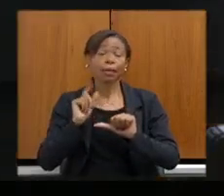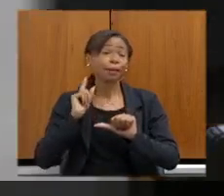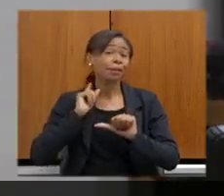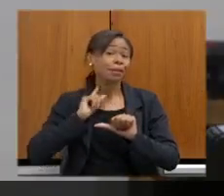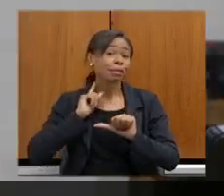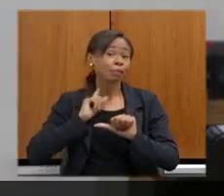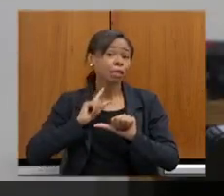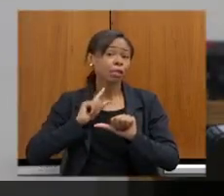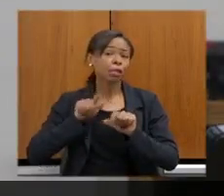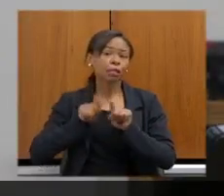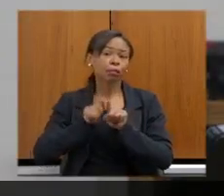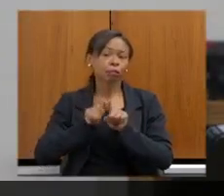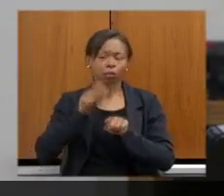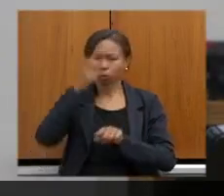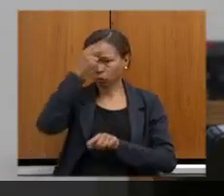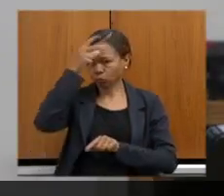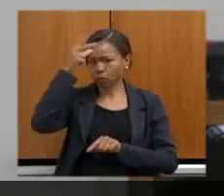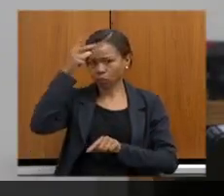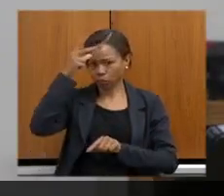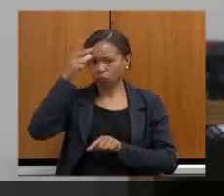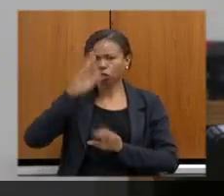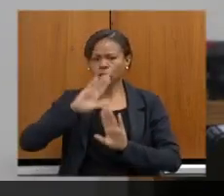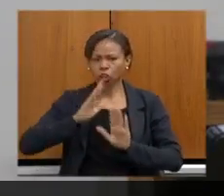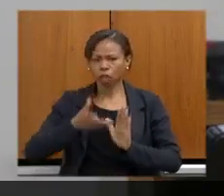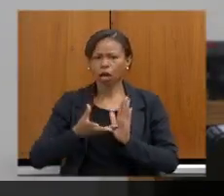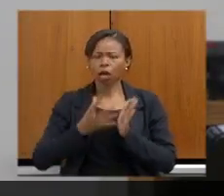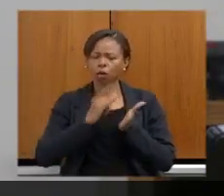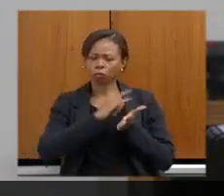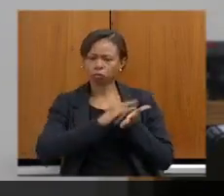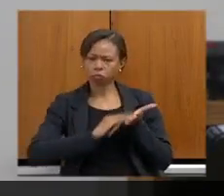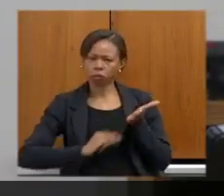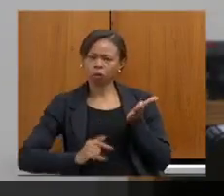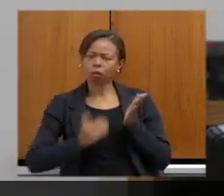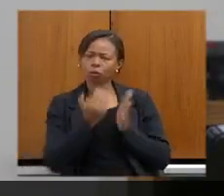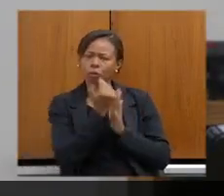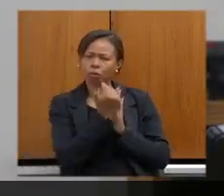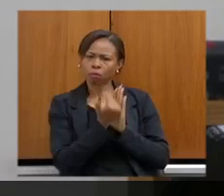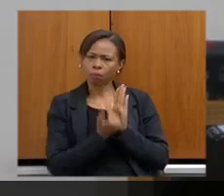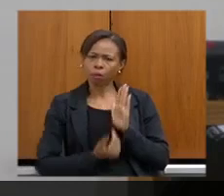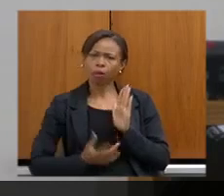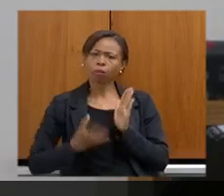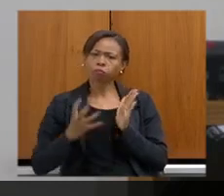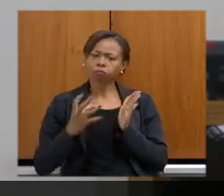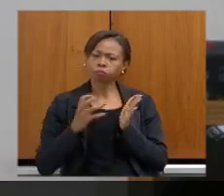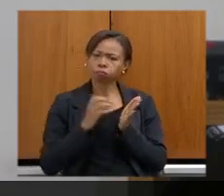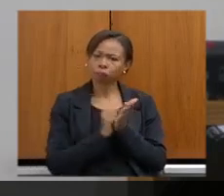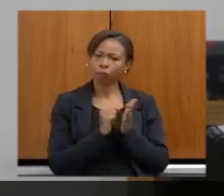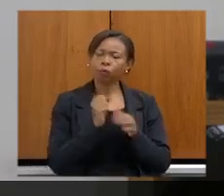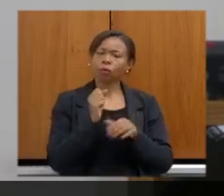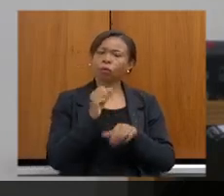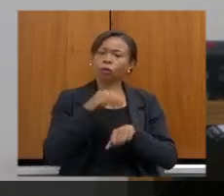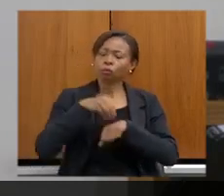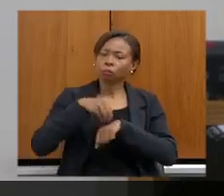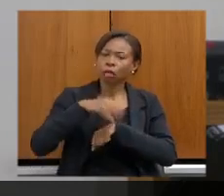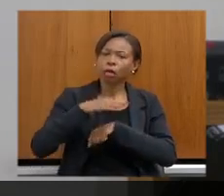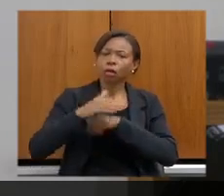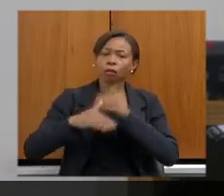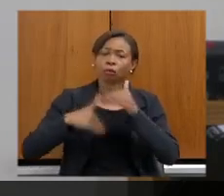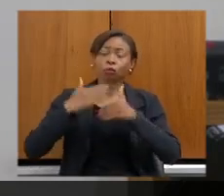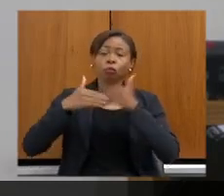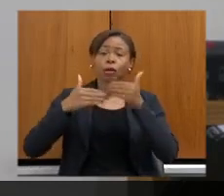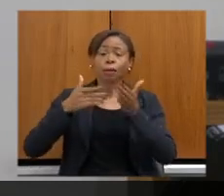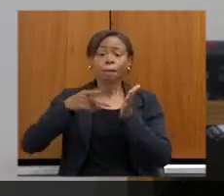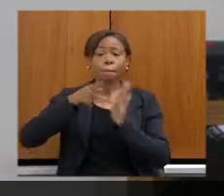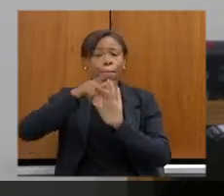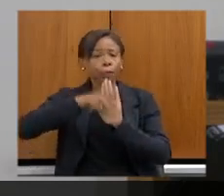e nos municípios. Saíram aqui alguns encaminhamentos de desenvolver projetos e propostas